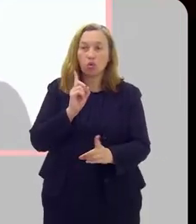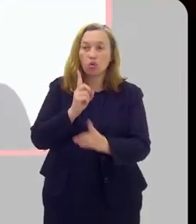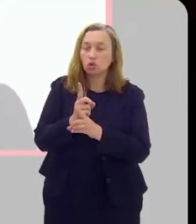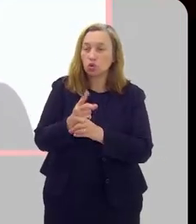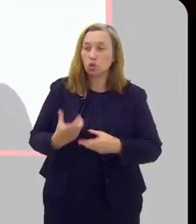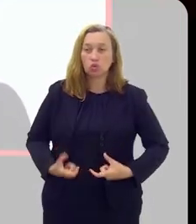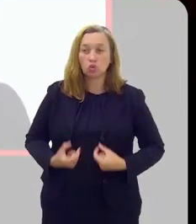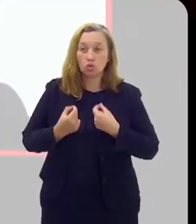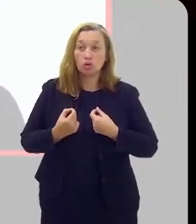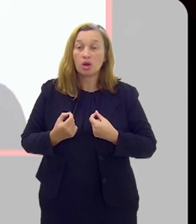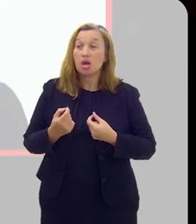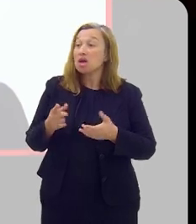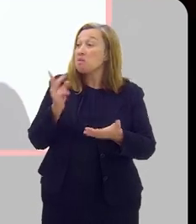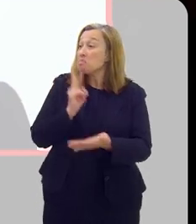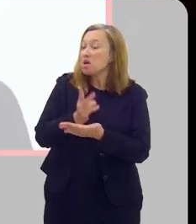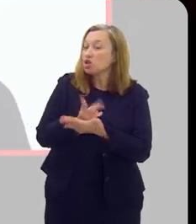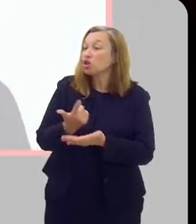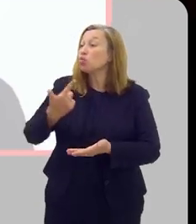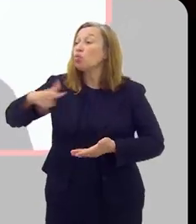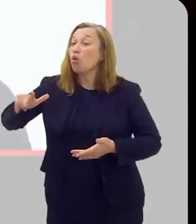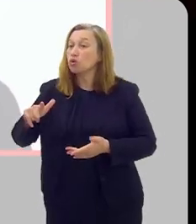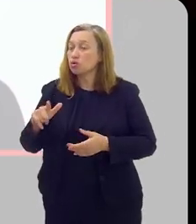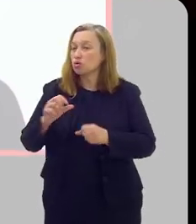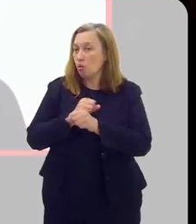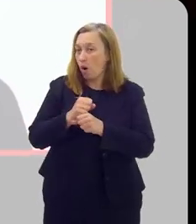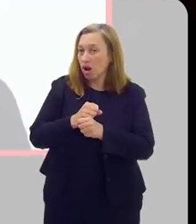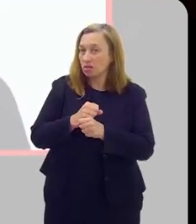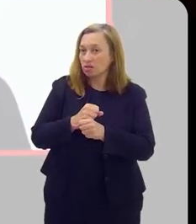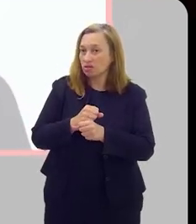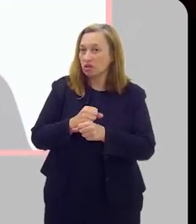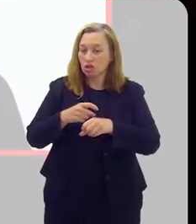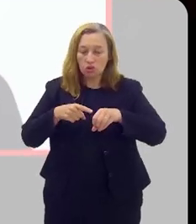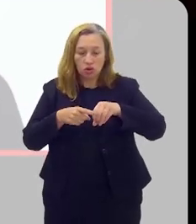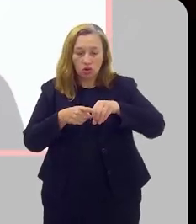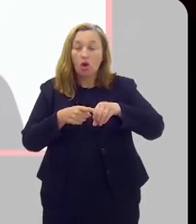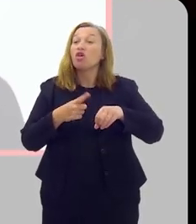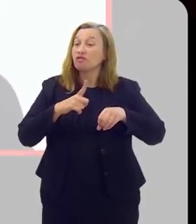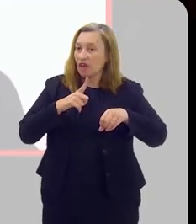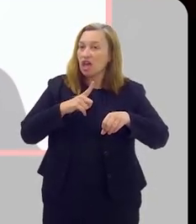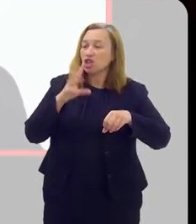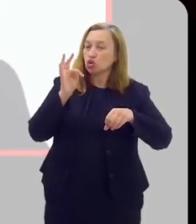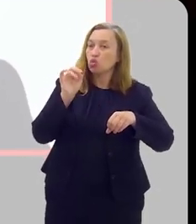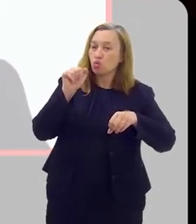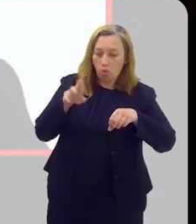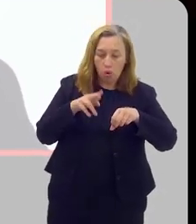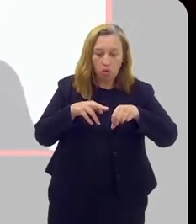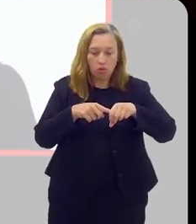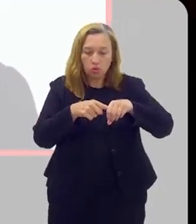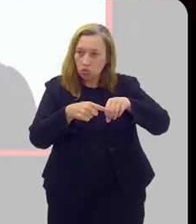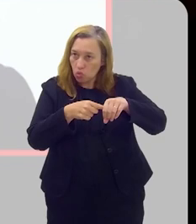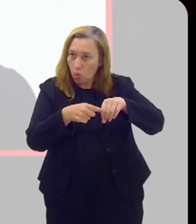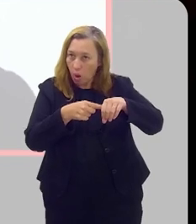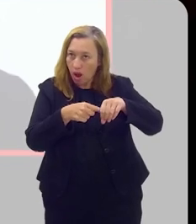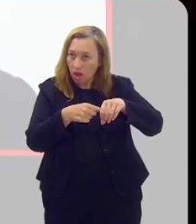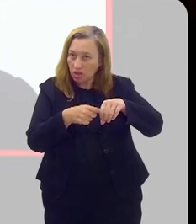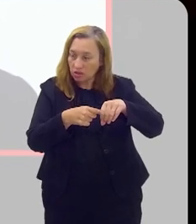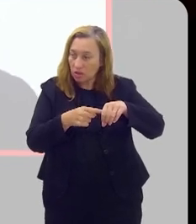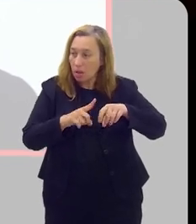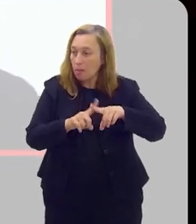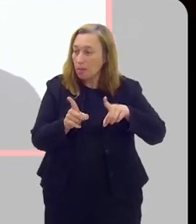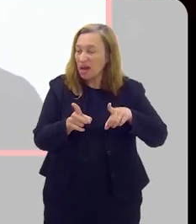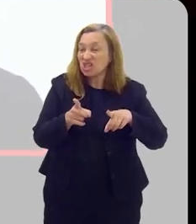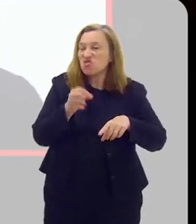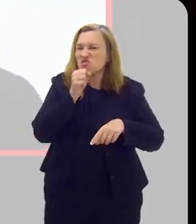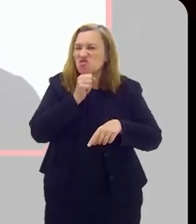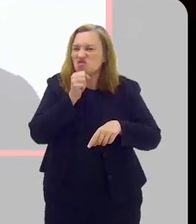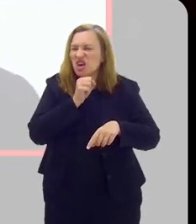mesmo que ele venha a ter um tumor no ano seguinte, talvez aquele tumor vai demorar tanto pra crescer, que aquele paciente, por uma questão de expectativa de